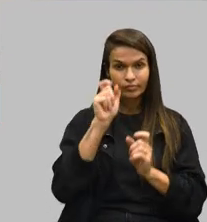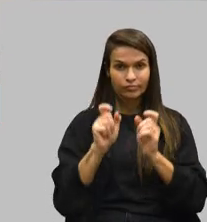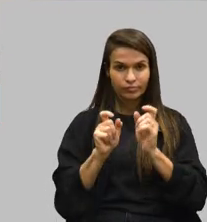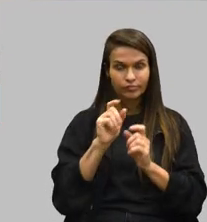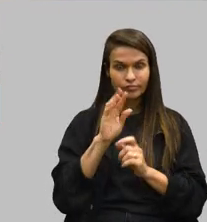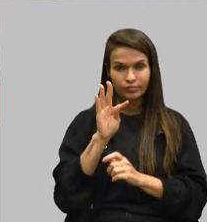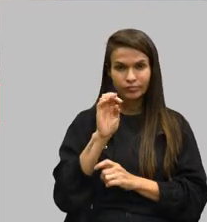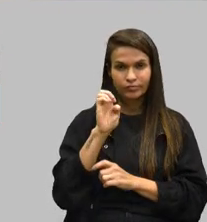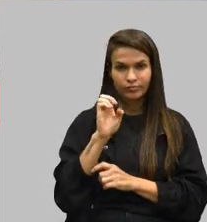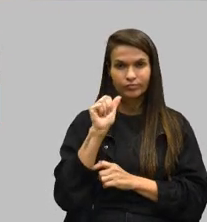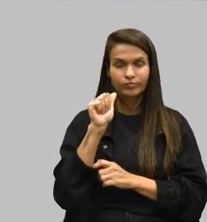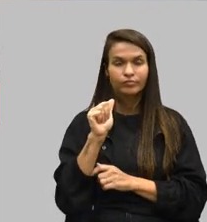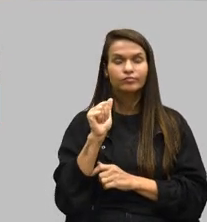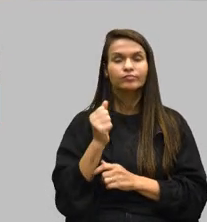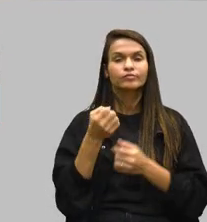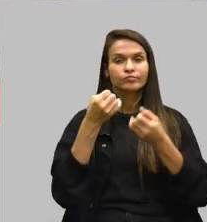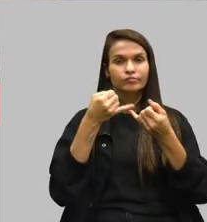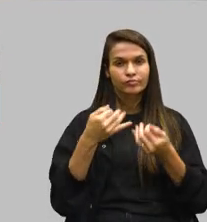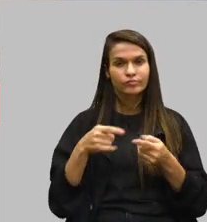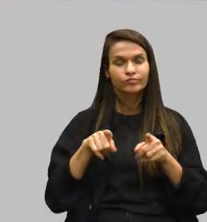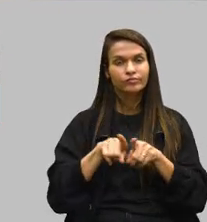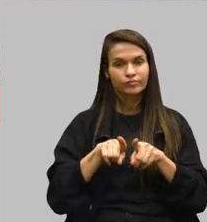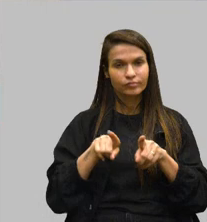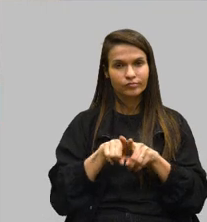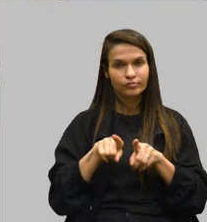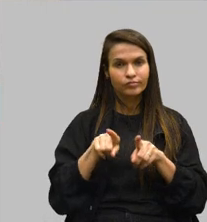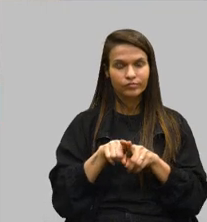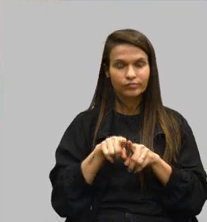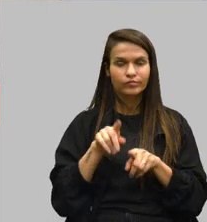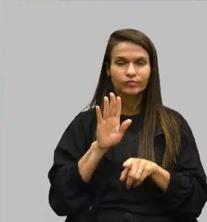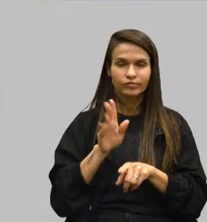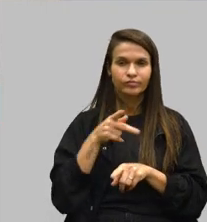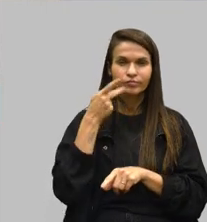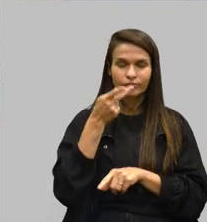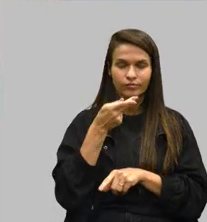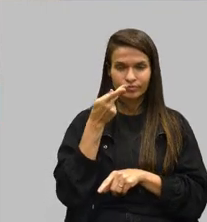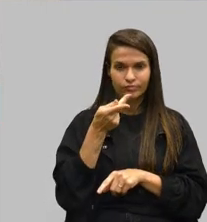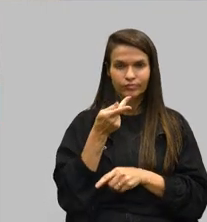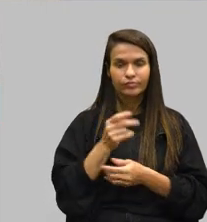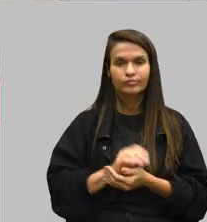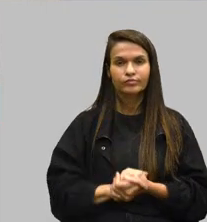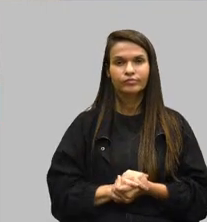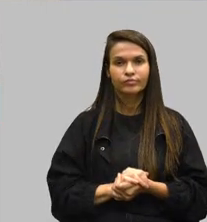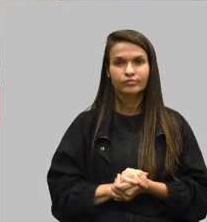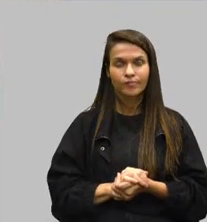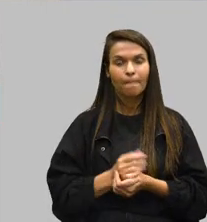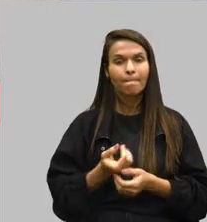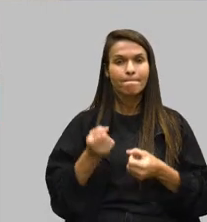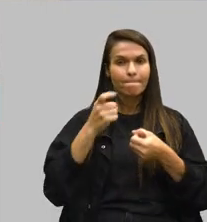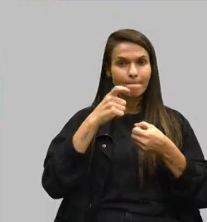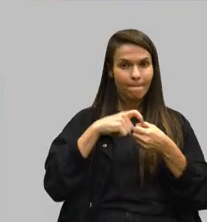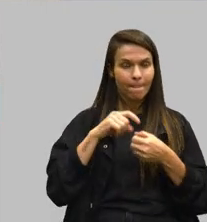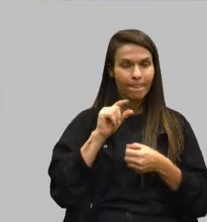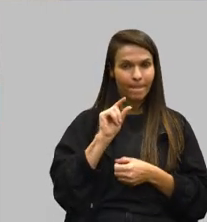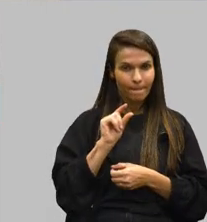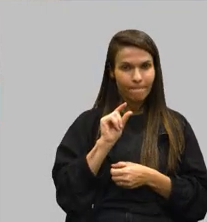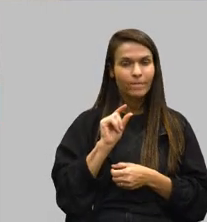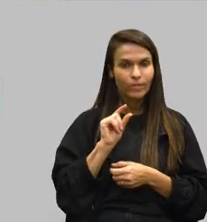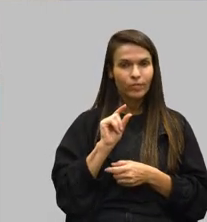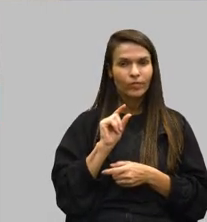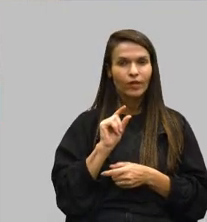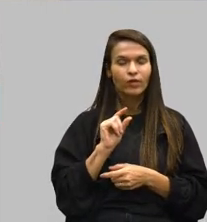TEIA. E destacando também, não posso deixar de citar aqui, como já citei, vou voltar aqui um pouquinho com os nossos